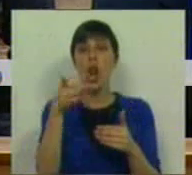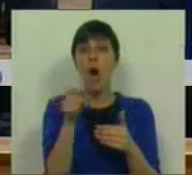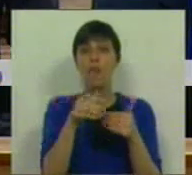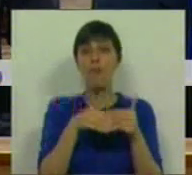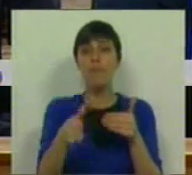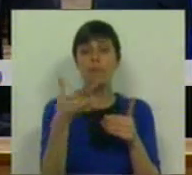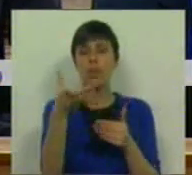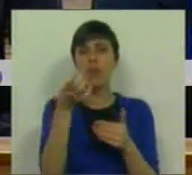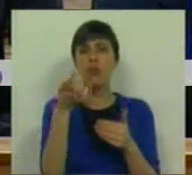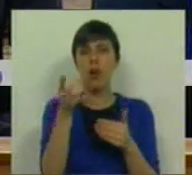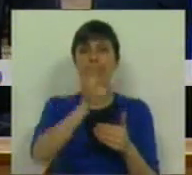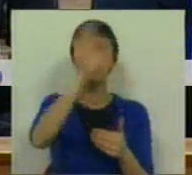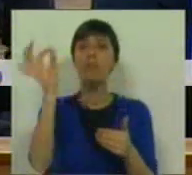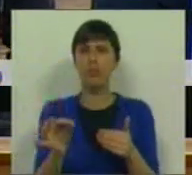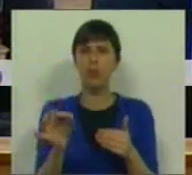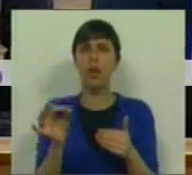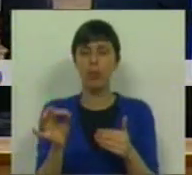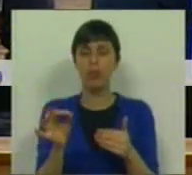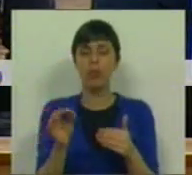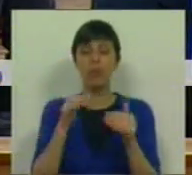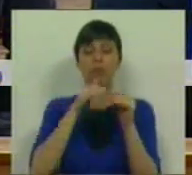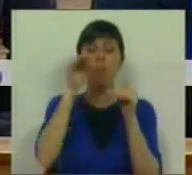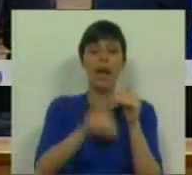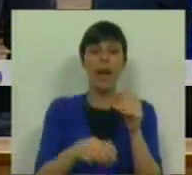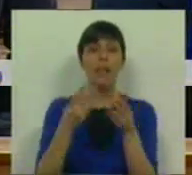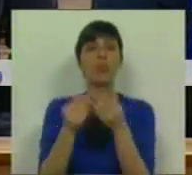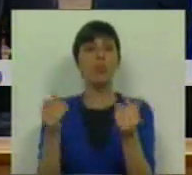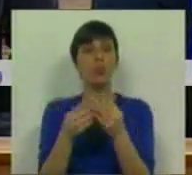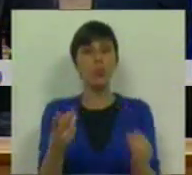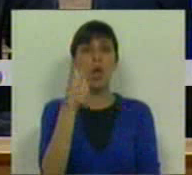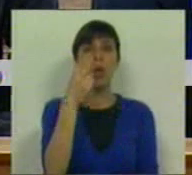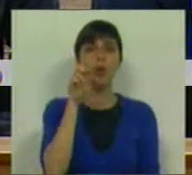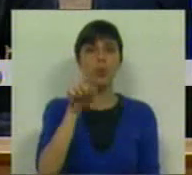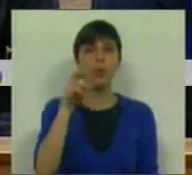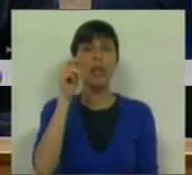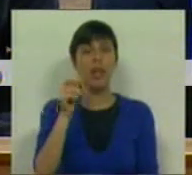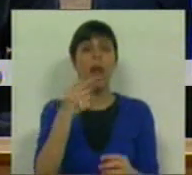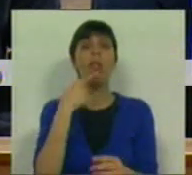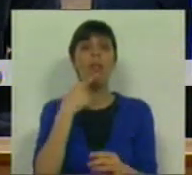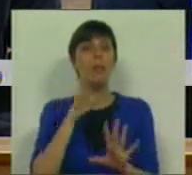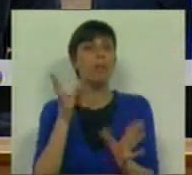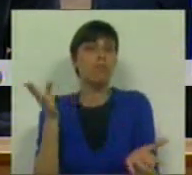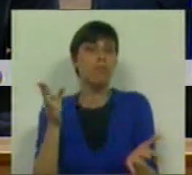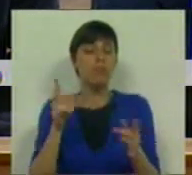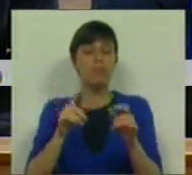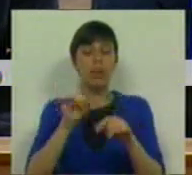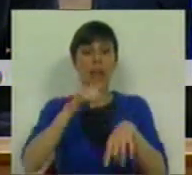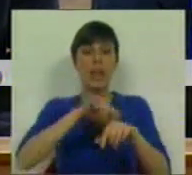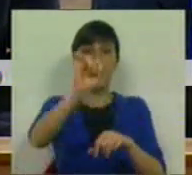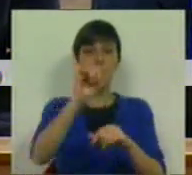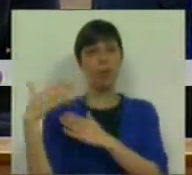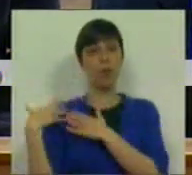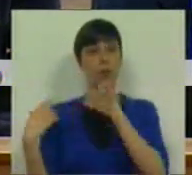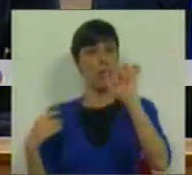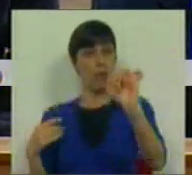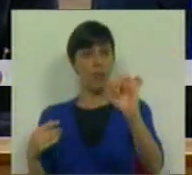meses 19%, uma queda do produto de 2,3%, o que significa que durante o seu tempo de